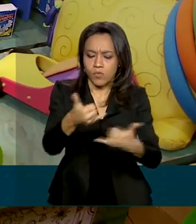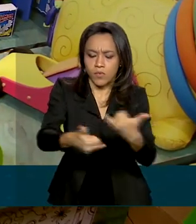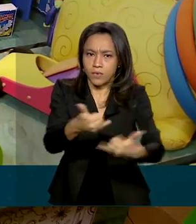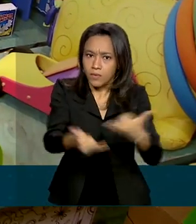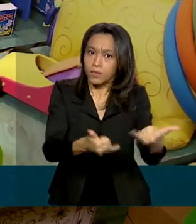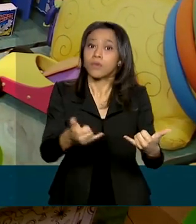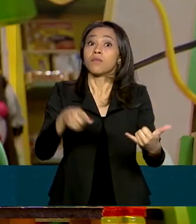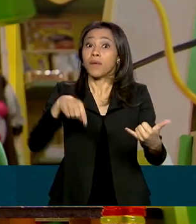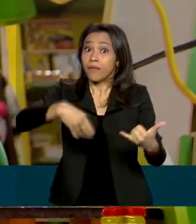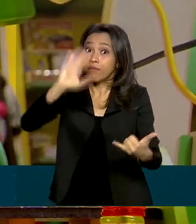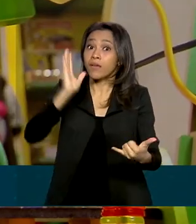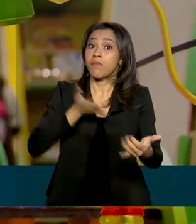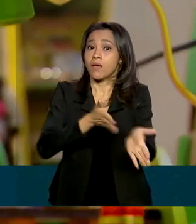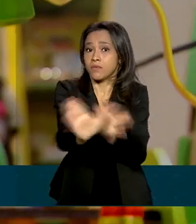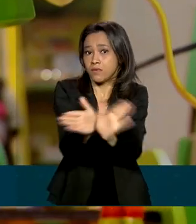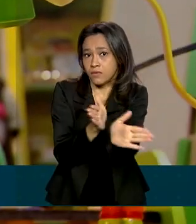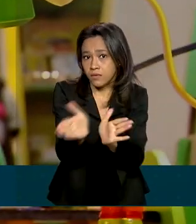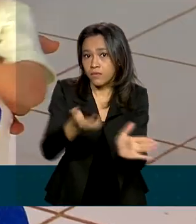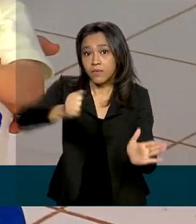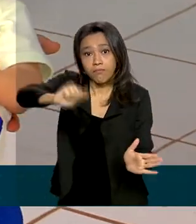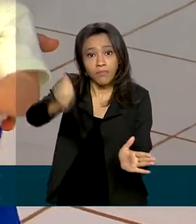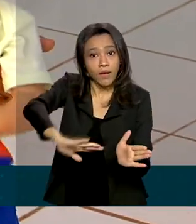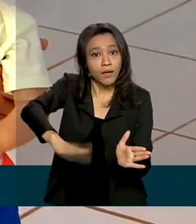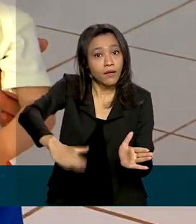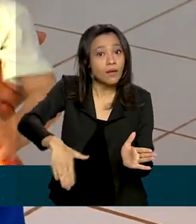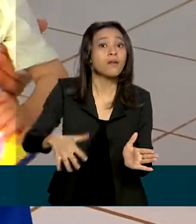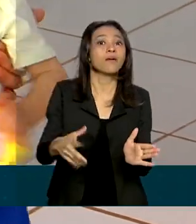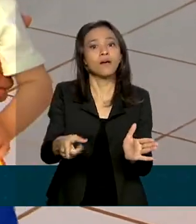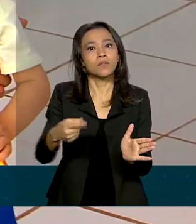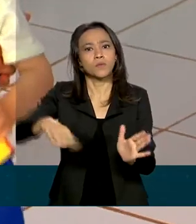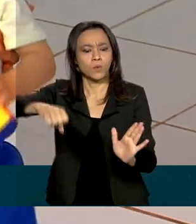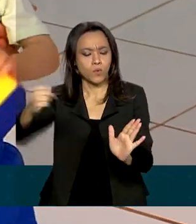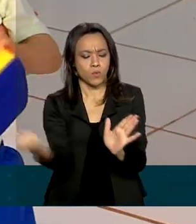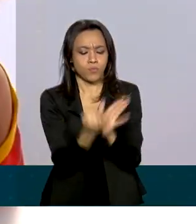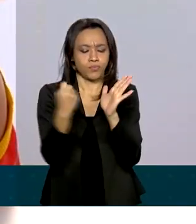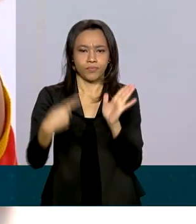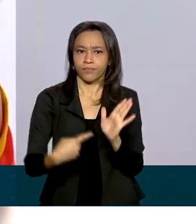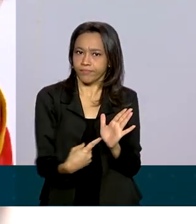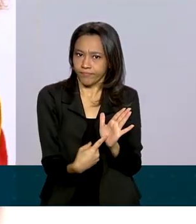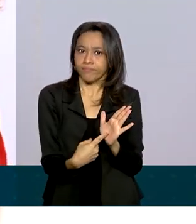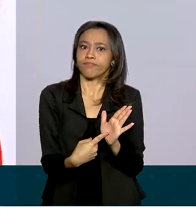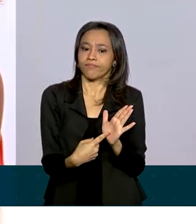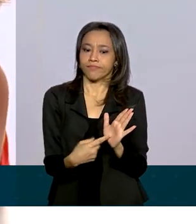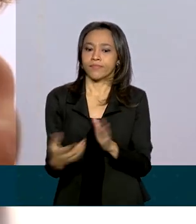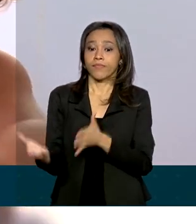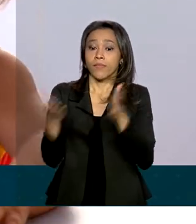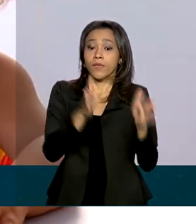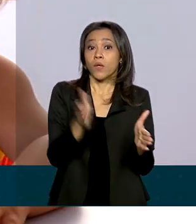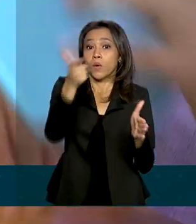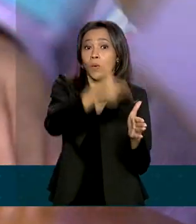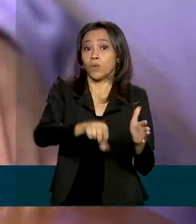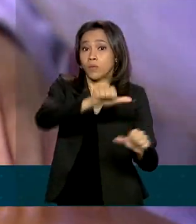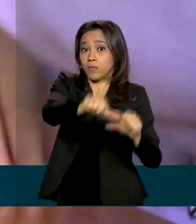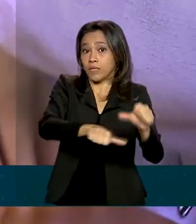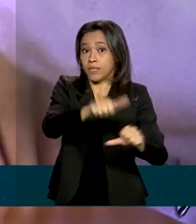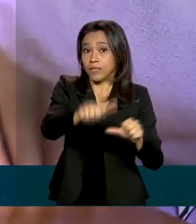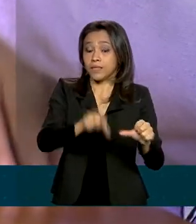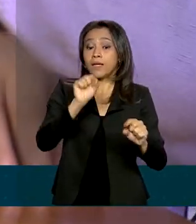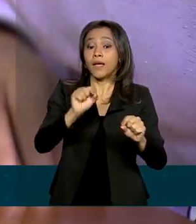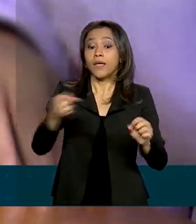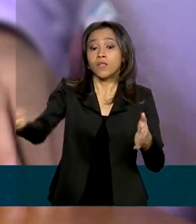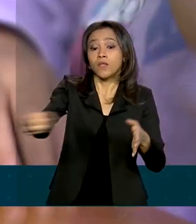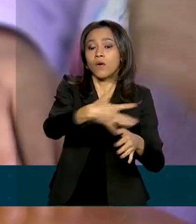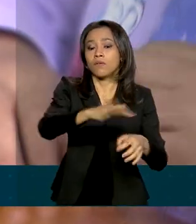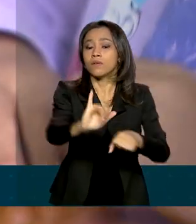mais acessível e mais barato o processo de certificação. Outra mudança é a adoção de novos